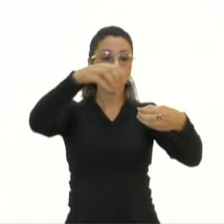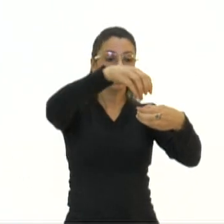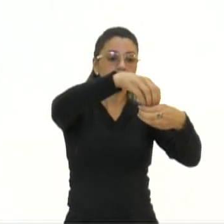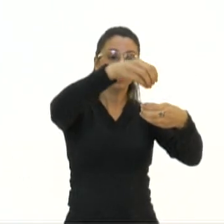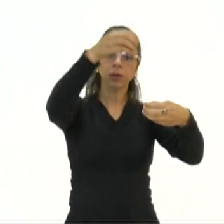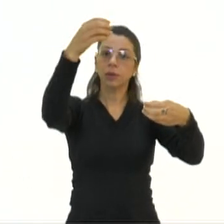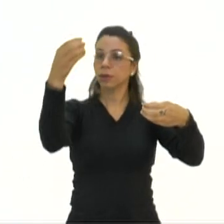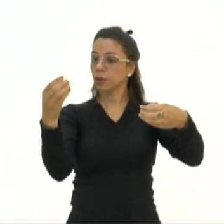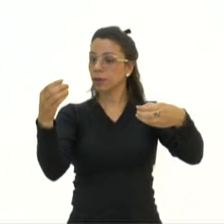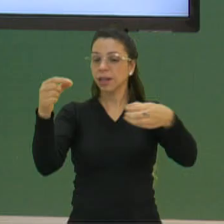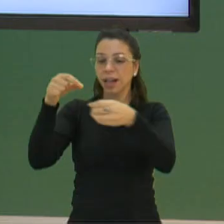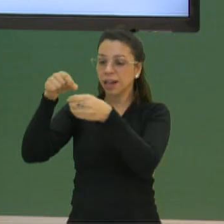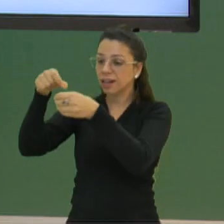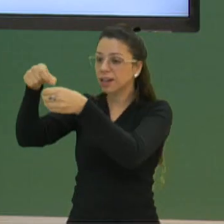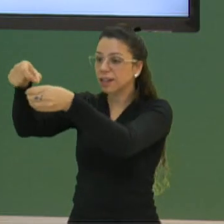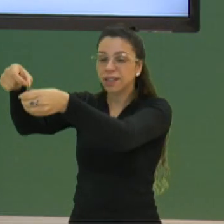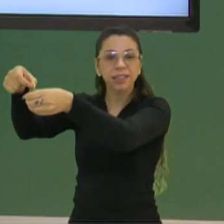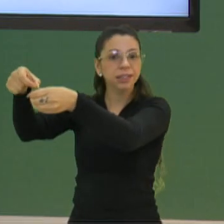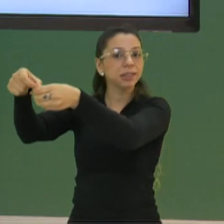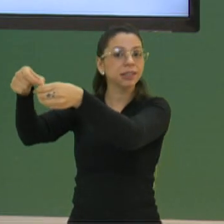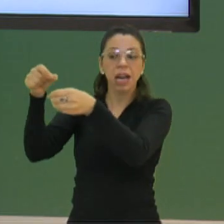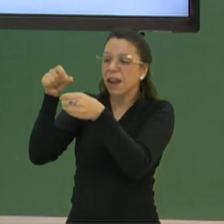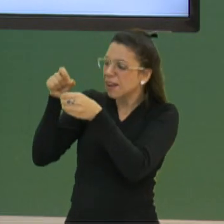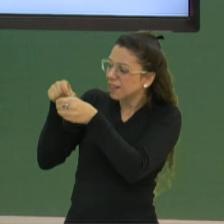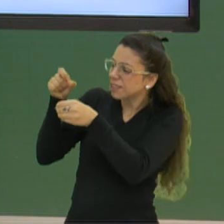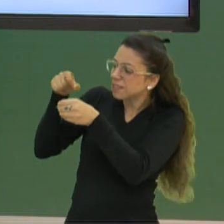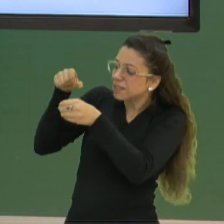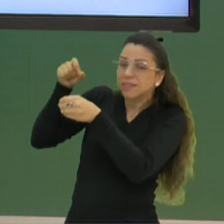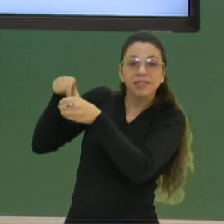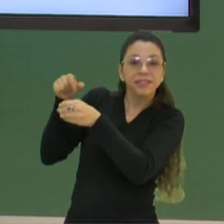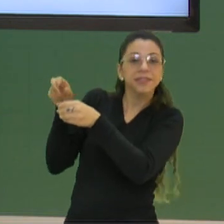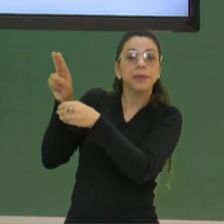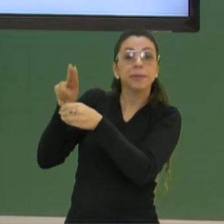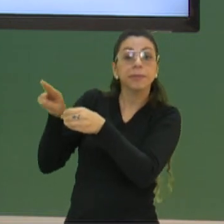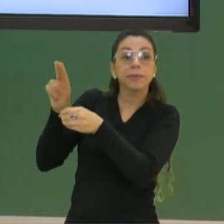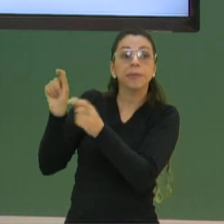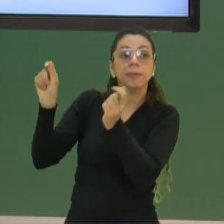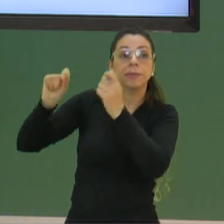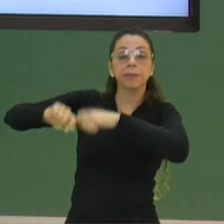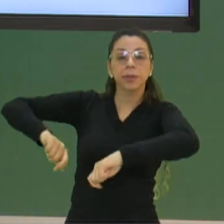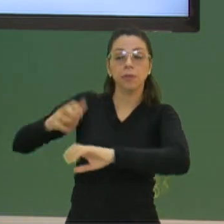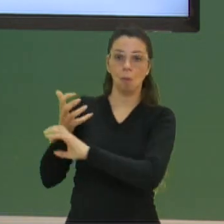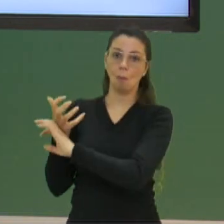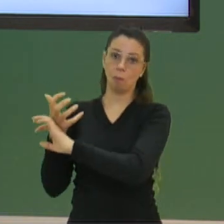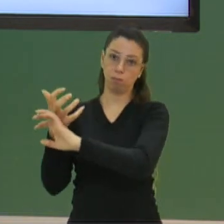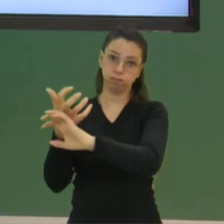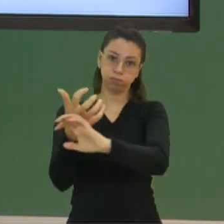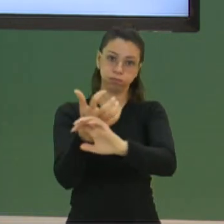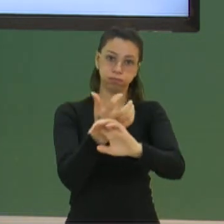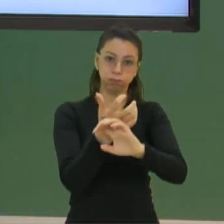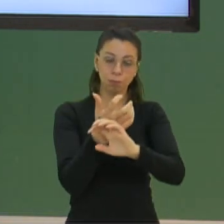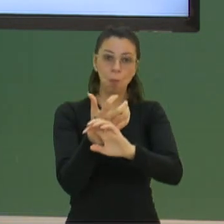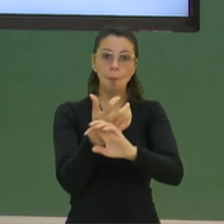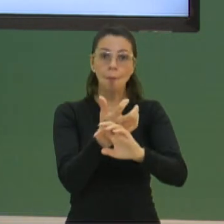semente aqui, carnosa. Essa semente, ela vai precisar ser seca, e isso vai demorar um certo